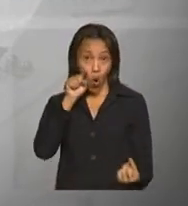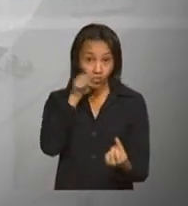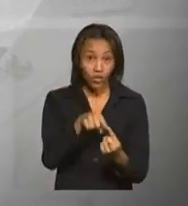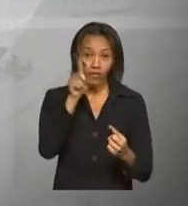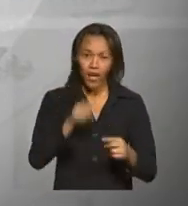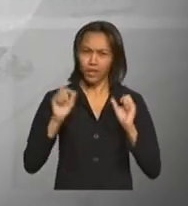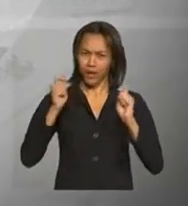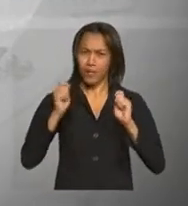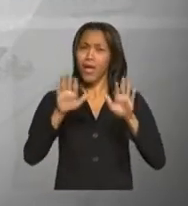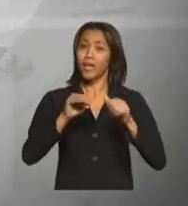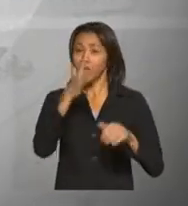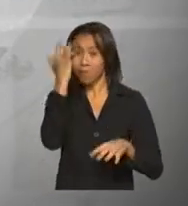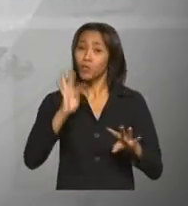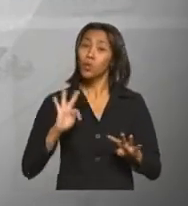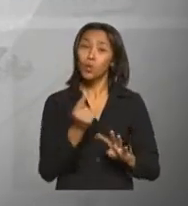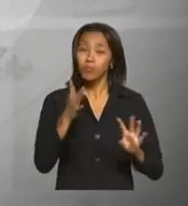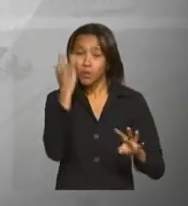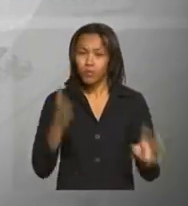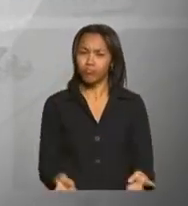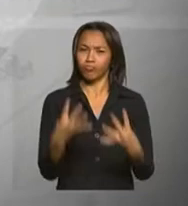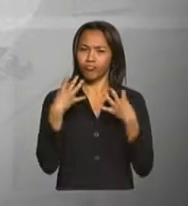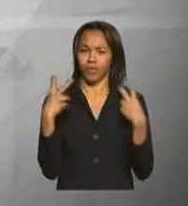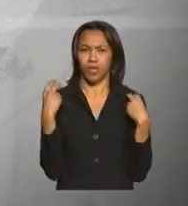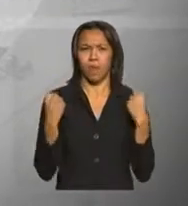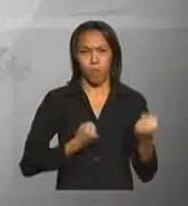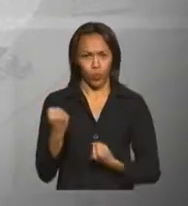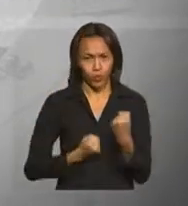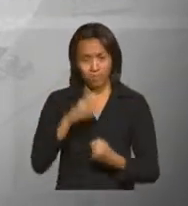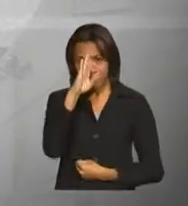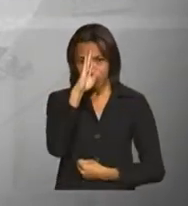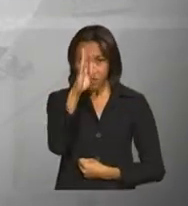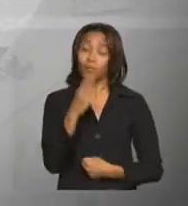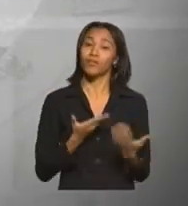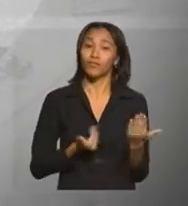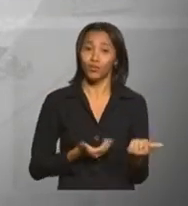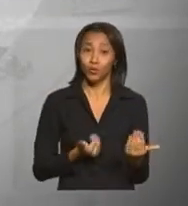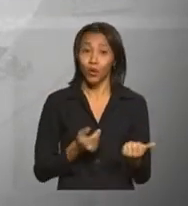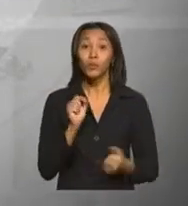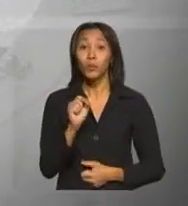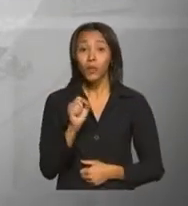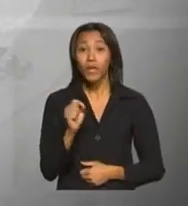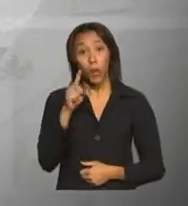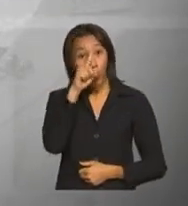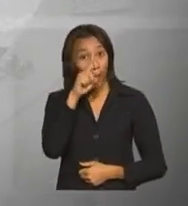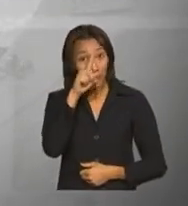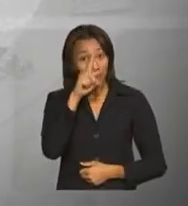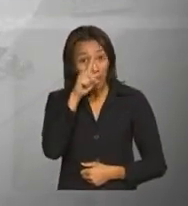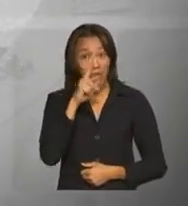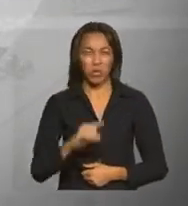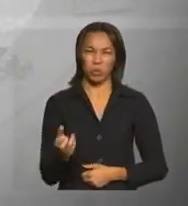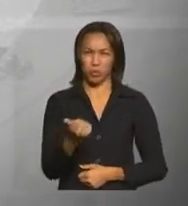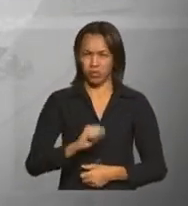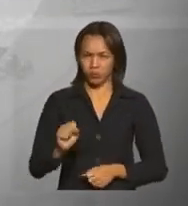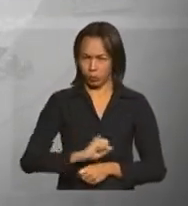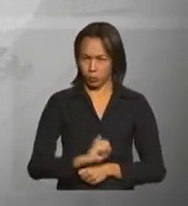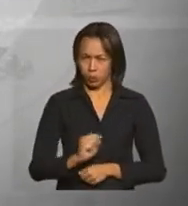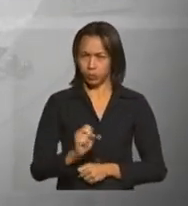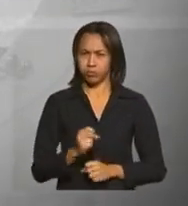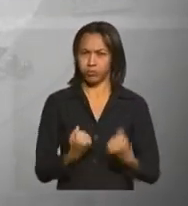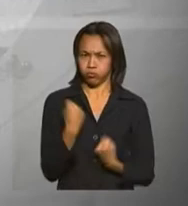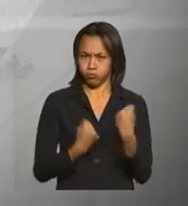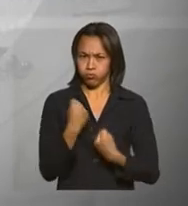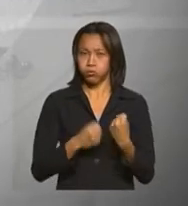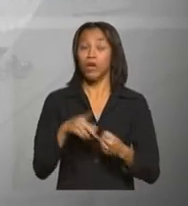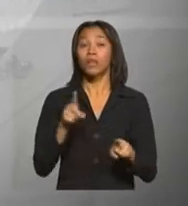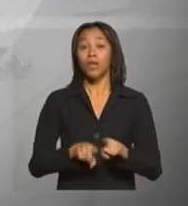da campanha é chamar a atenção dos motoristas, principalmente dos jovens, sobre o perigo do excesso de velocidade. O